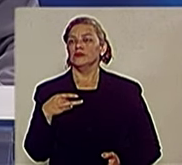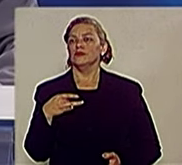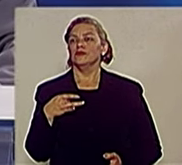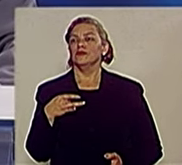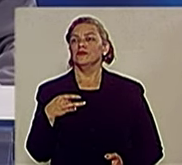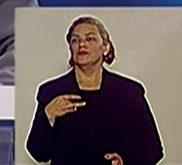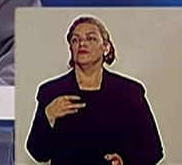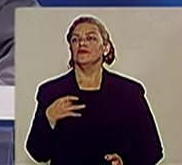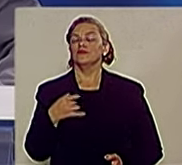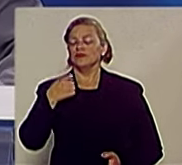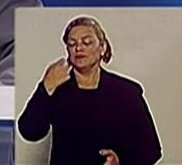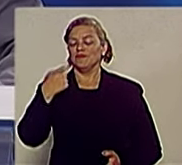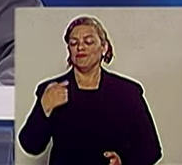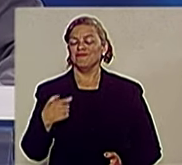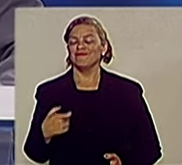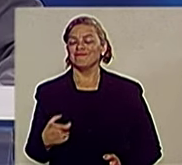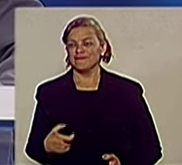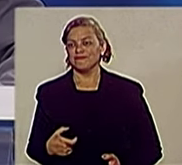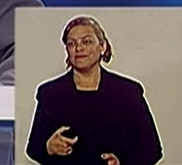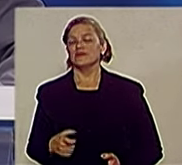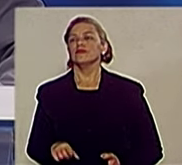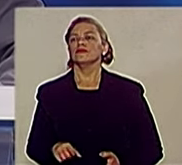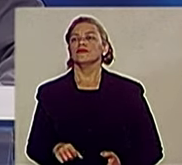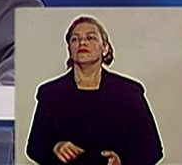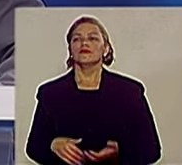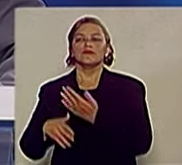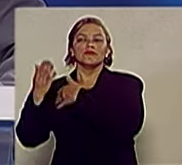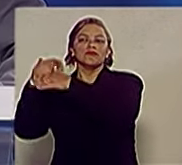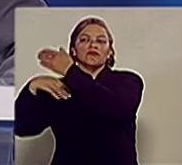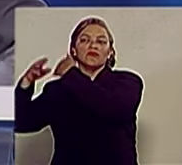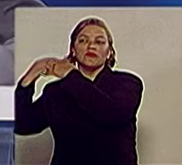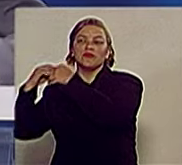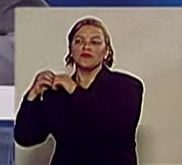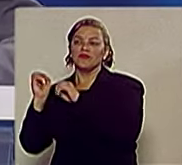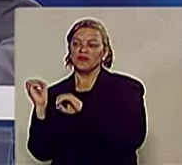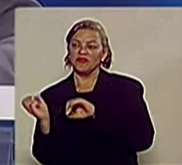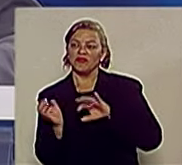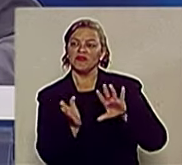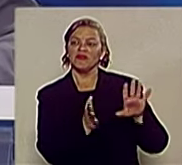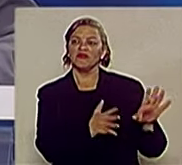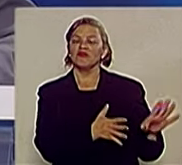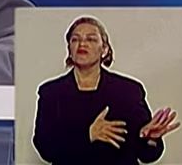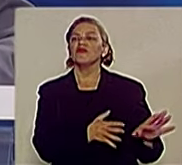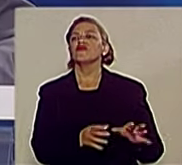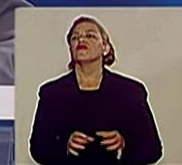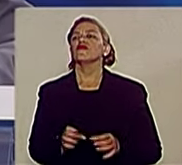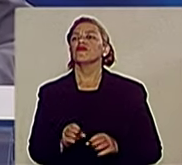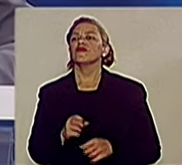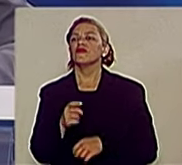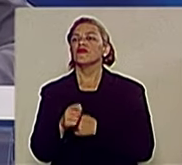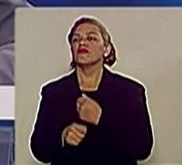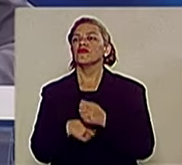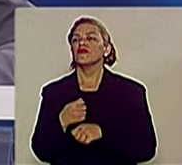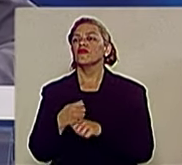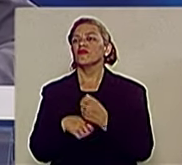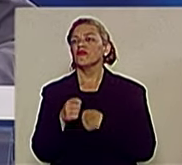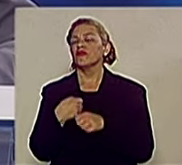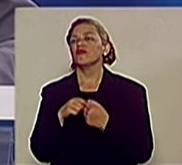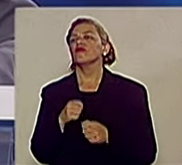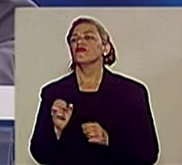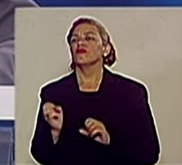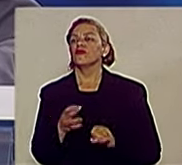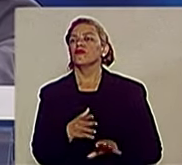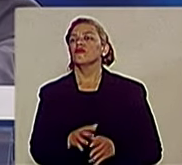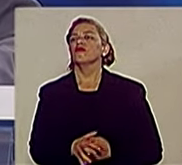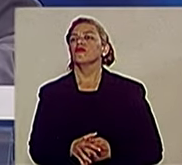problema muito sério e não é vista há muito tempo pelos administradores que passaram por aqui. Haja